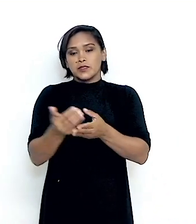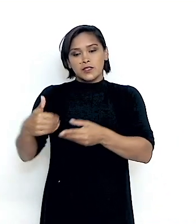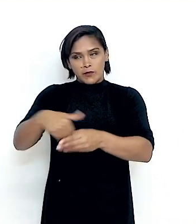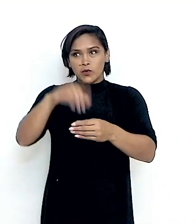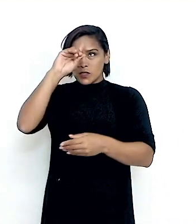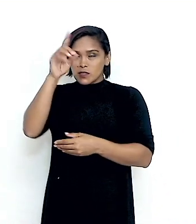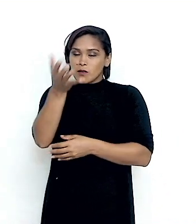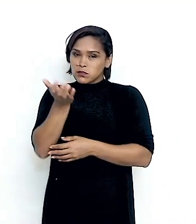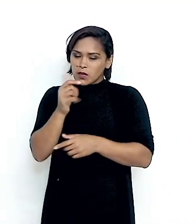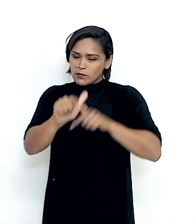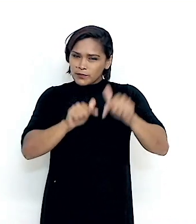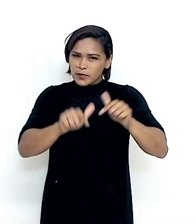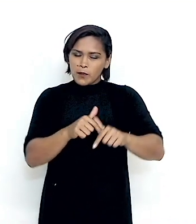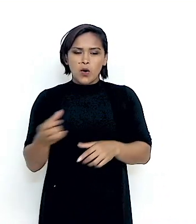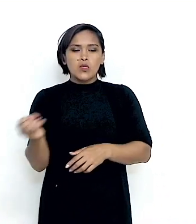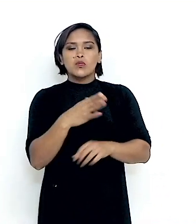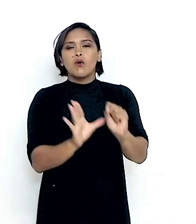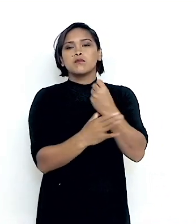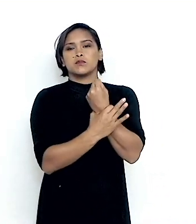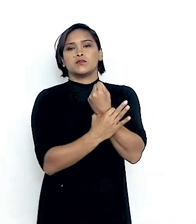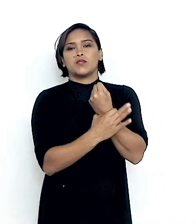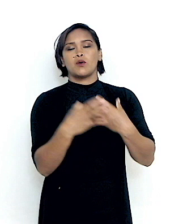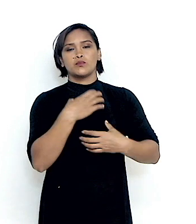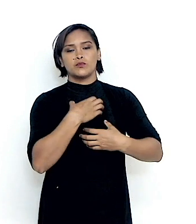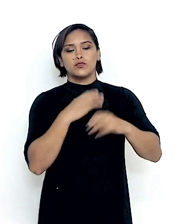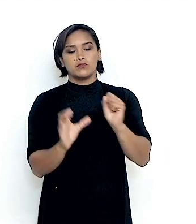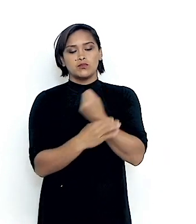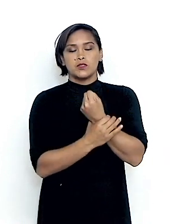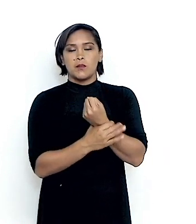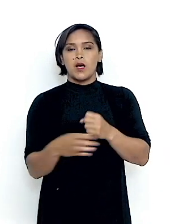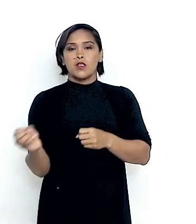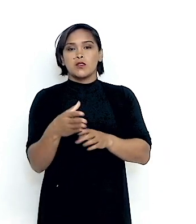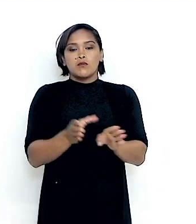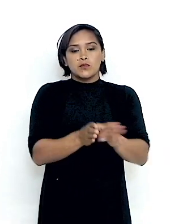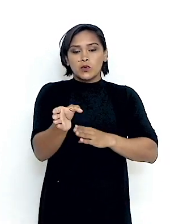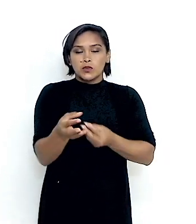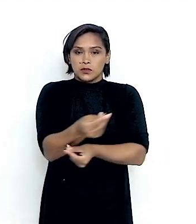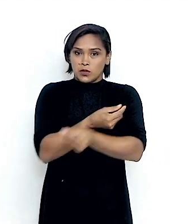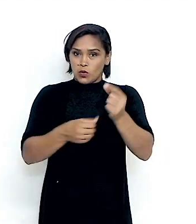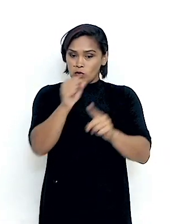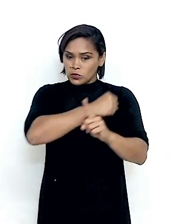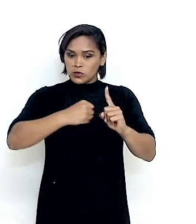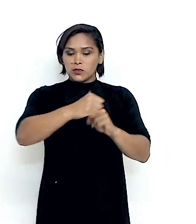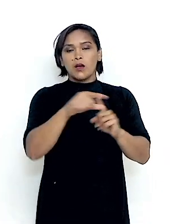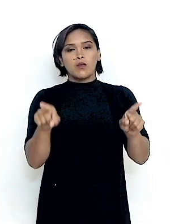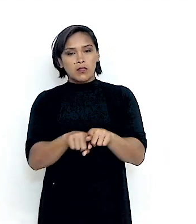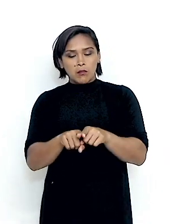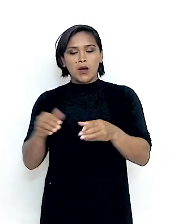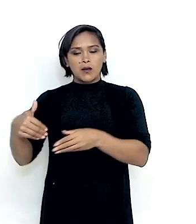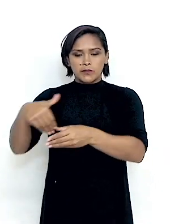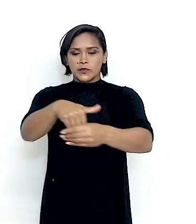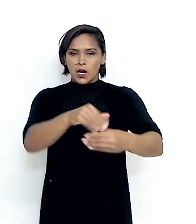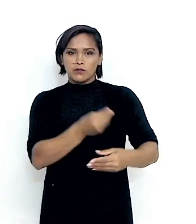Deus quiser, a trabalhar no Conselho de Segurança. O Conselho Econômico e Social, nós somos candidatos, período